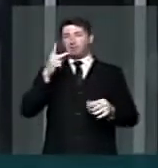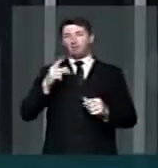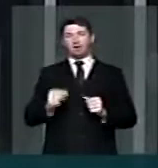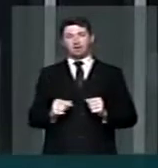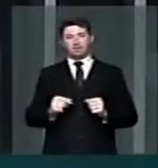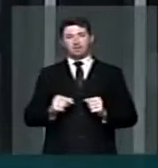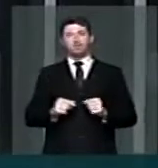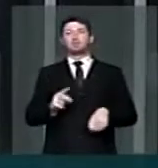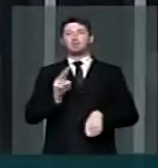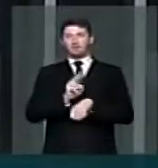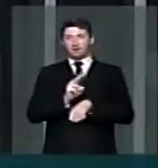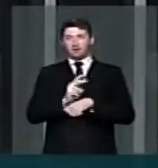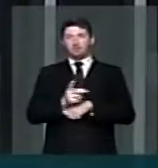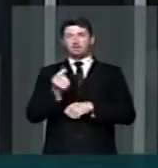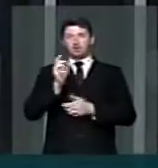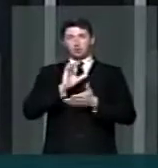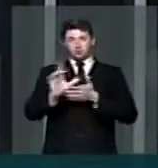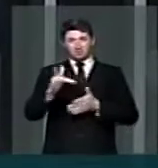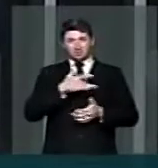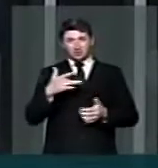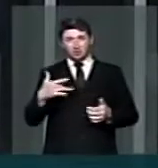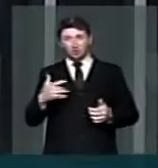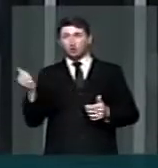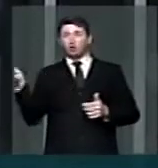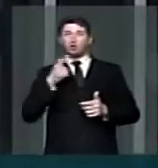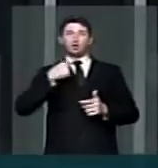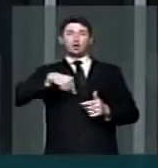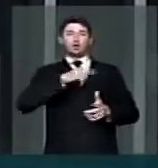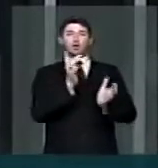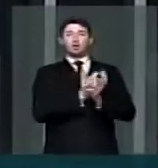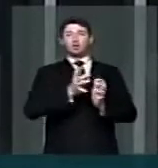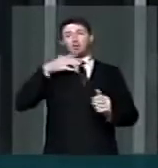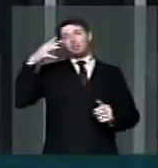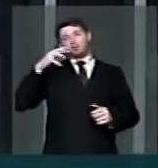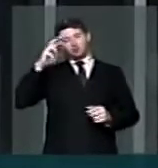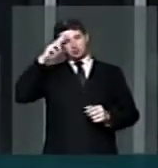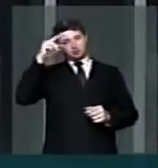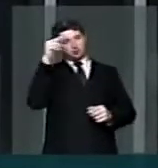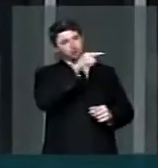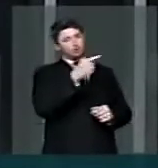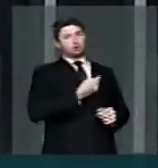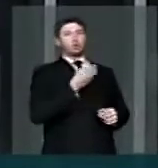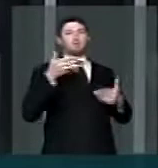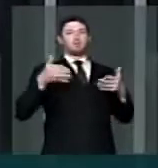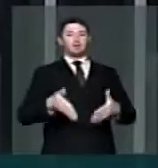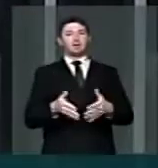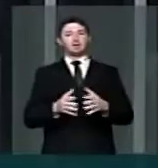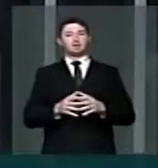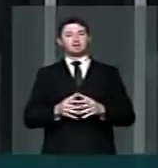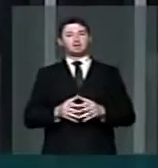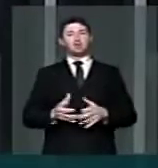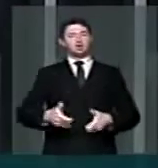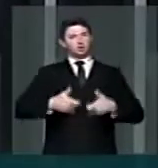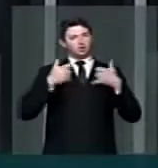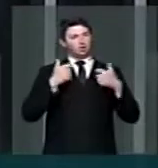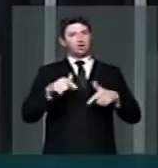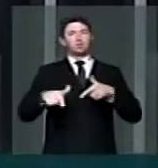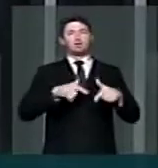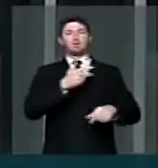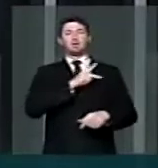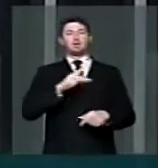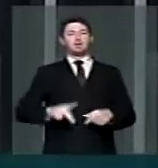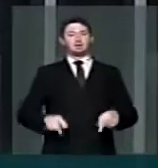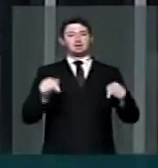em defender recursos para a saúde do que o partido que vossa excelência faz parte e honra no exercício da